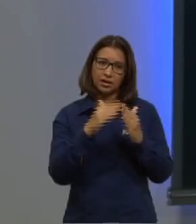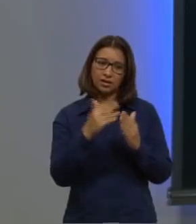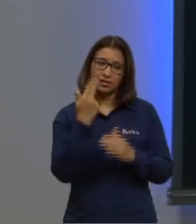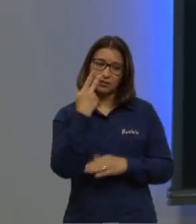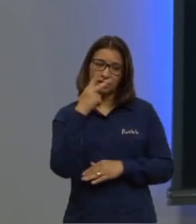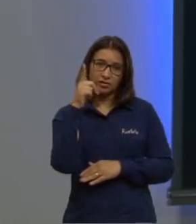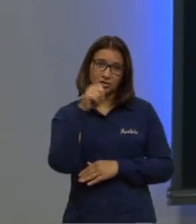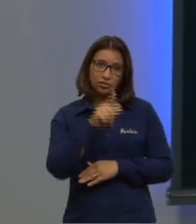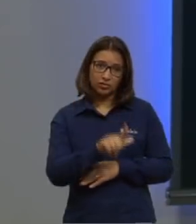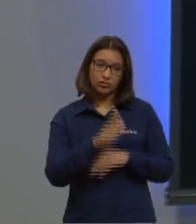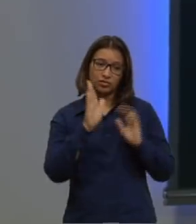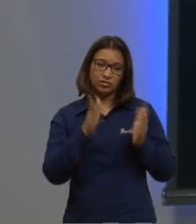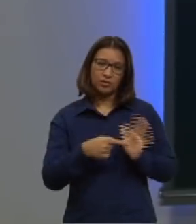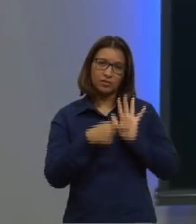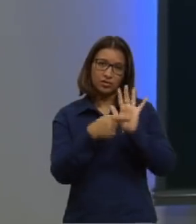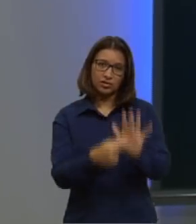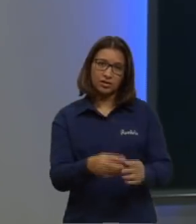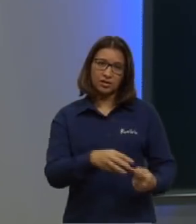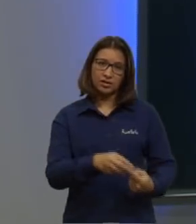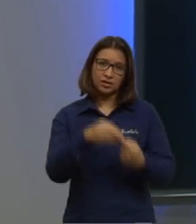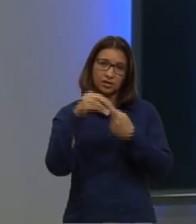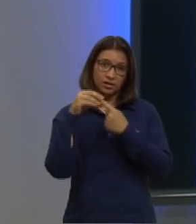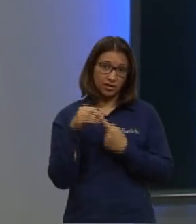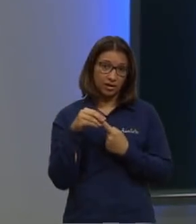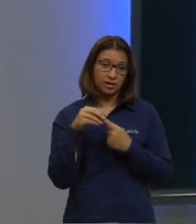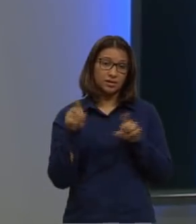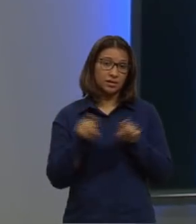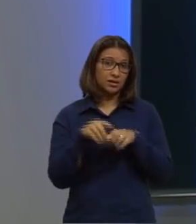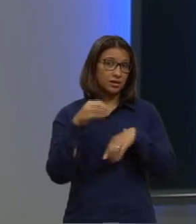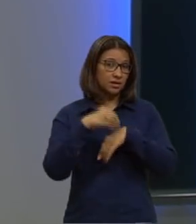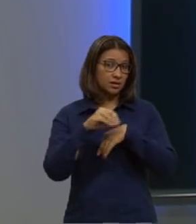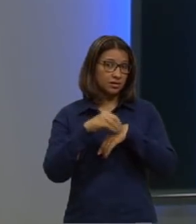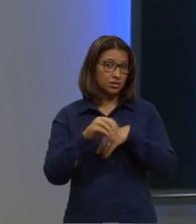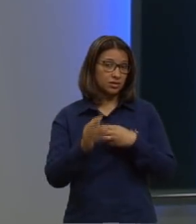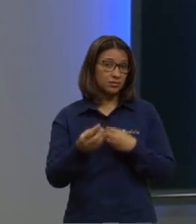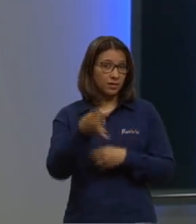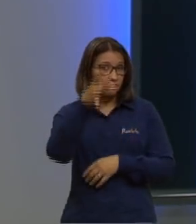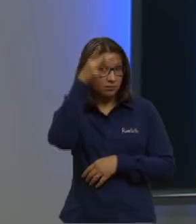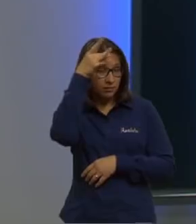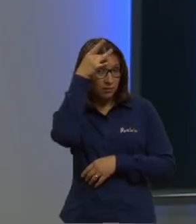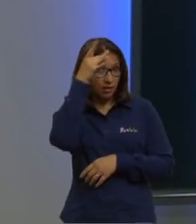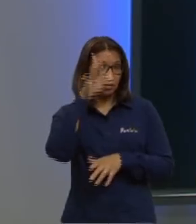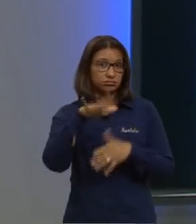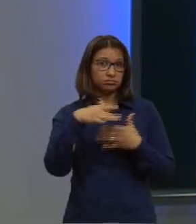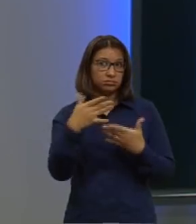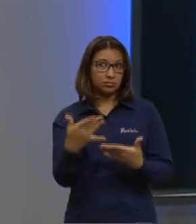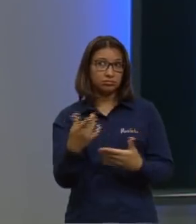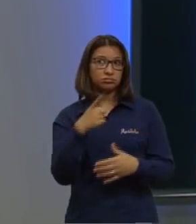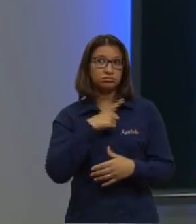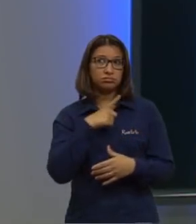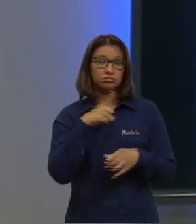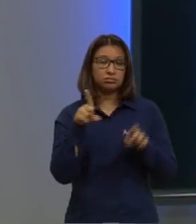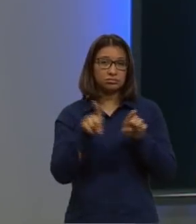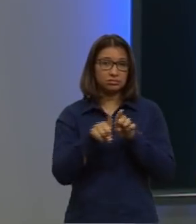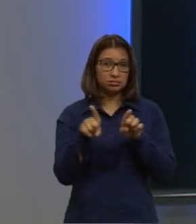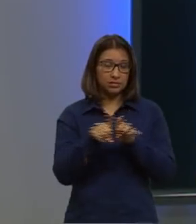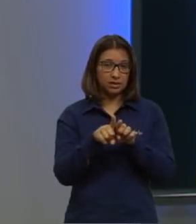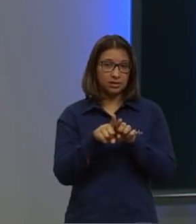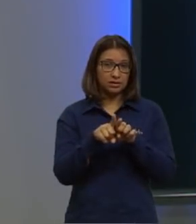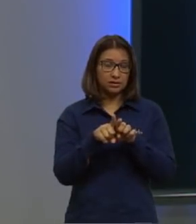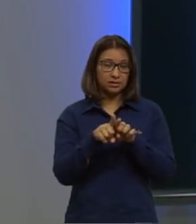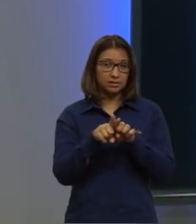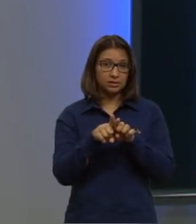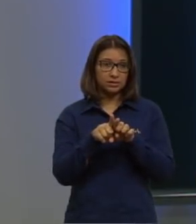citei aqui as principais e as principais dicas para vocês memorizarem. E aí a gente tem aqui os